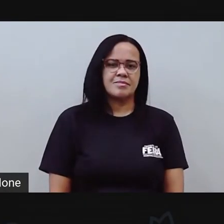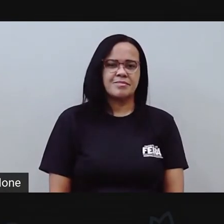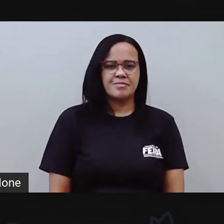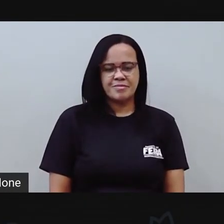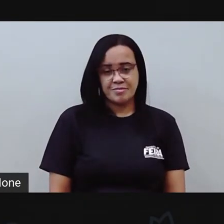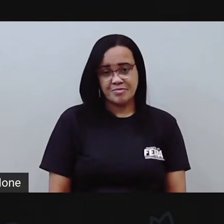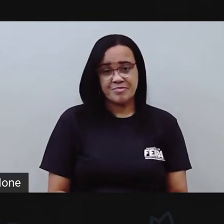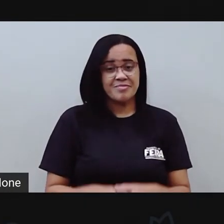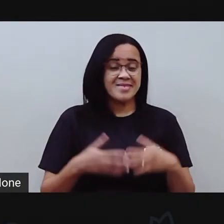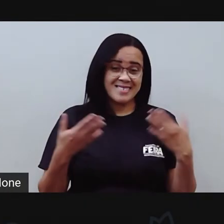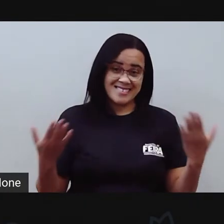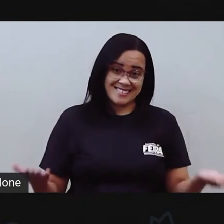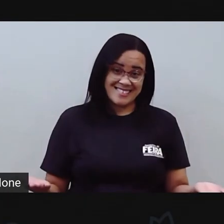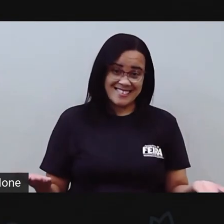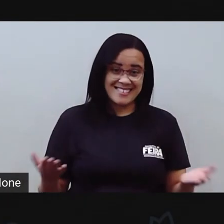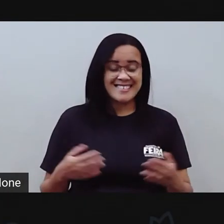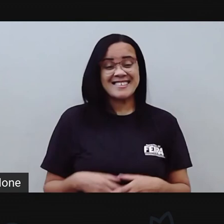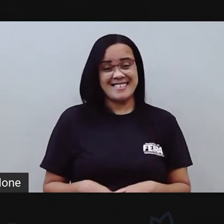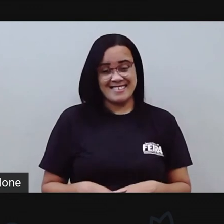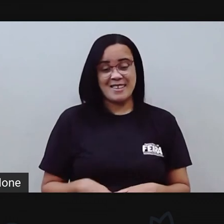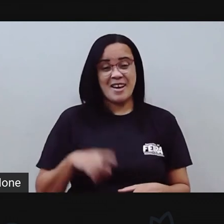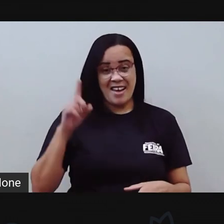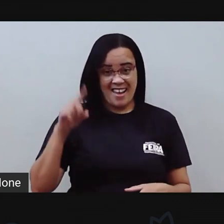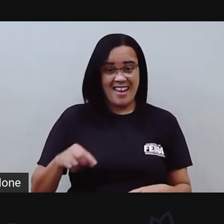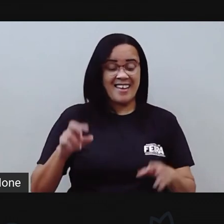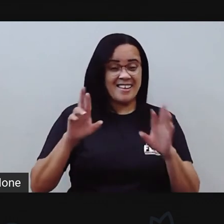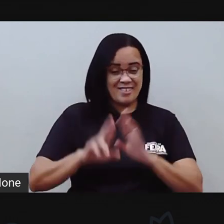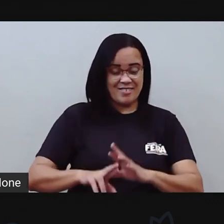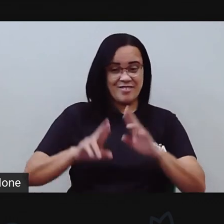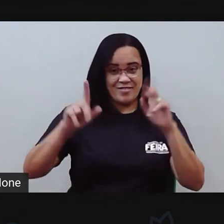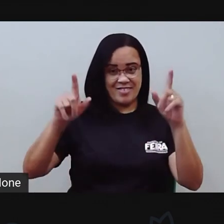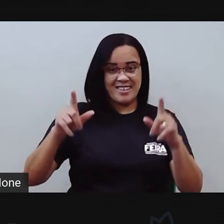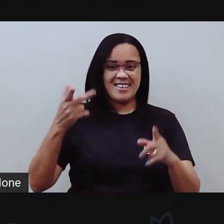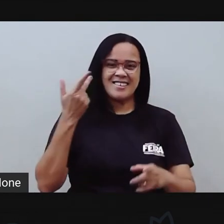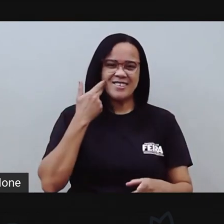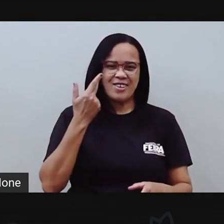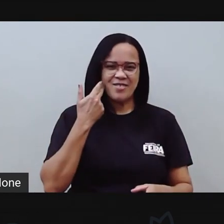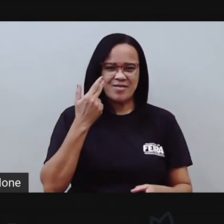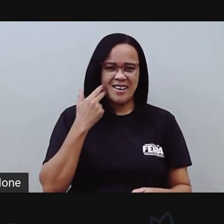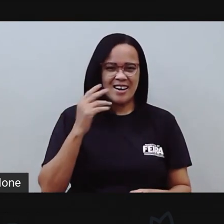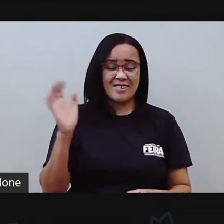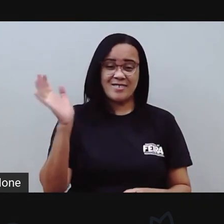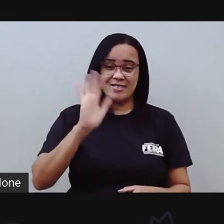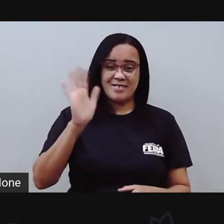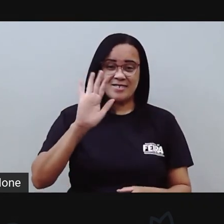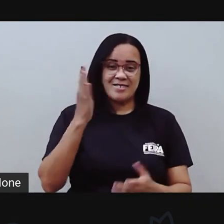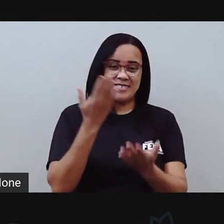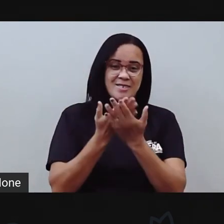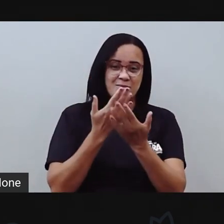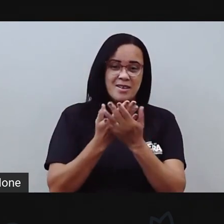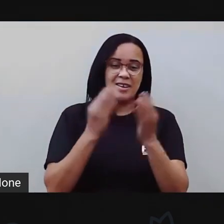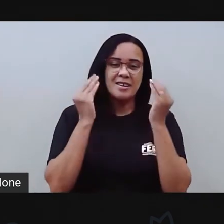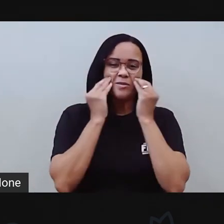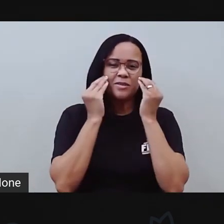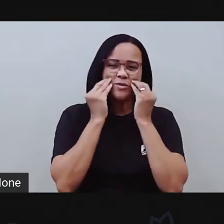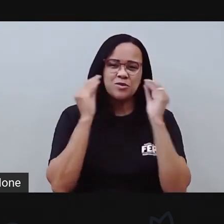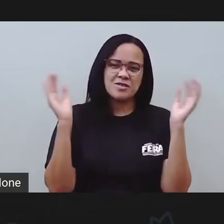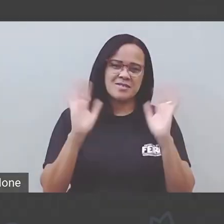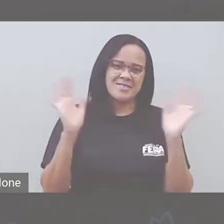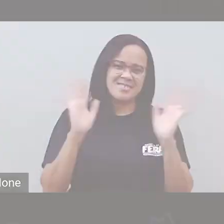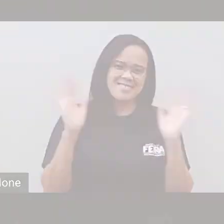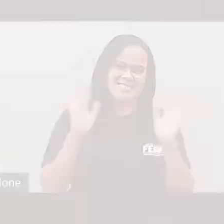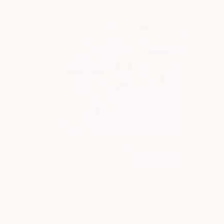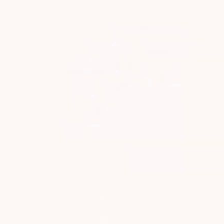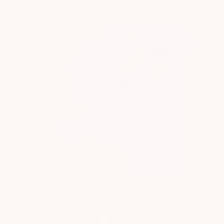Então é isso Ser diferente é normal Nós nos vemos na próxima aula Um beijão e até mais Tchau, tchau